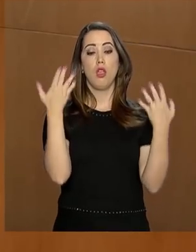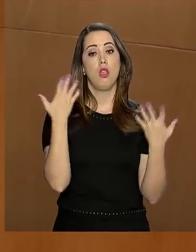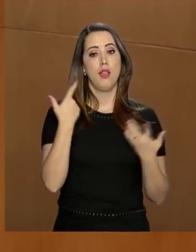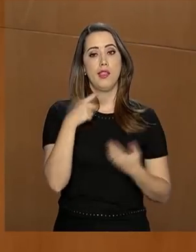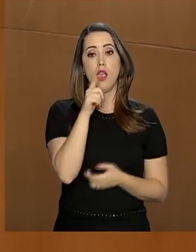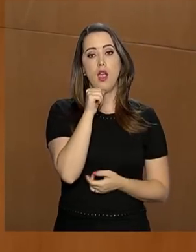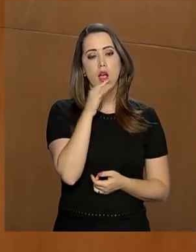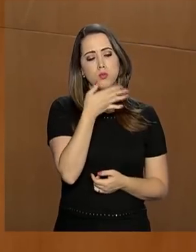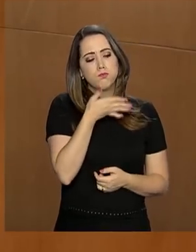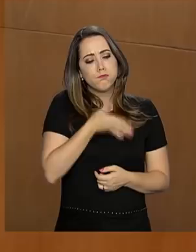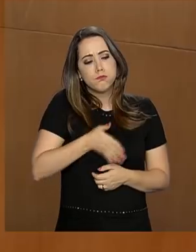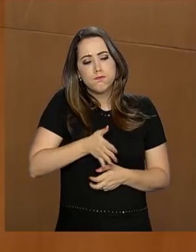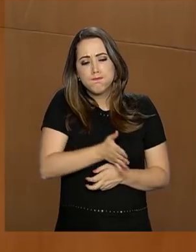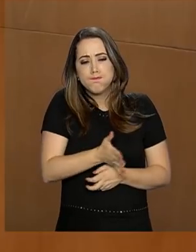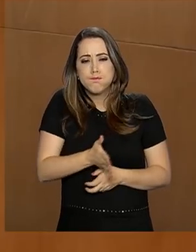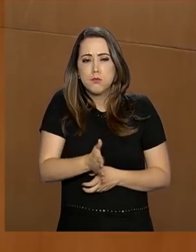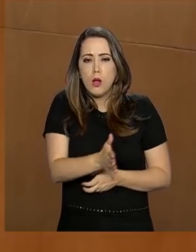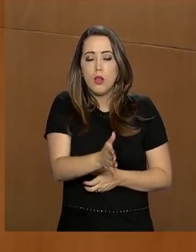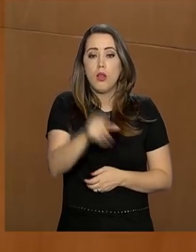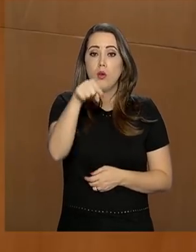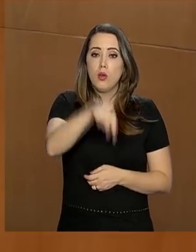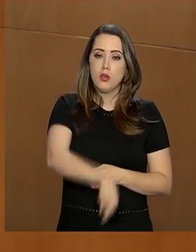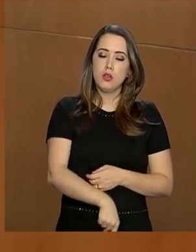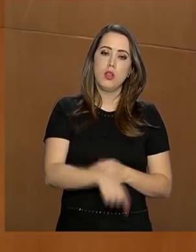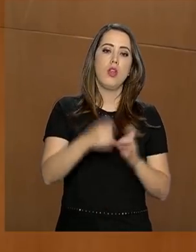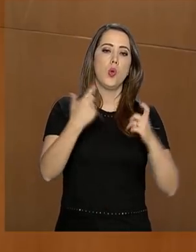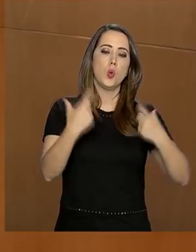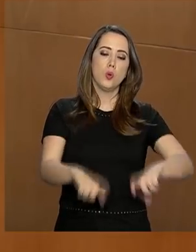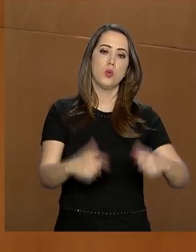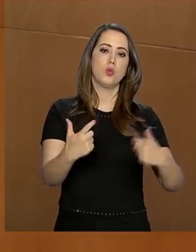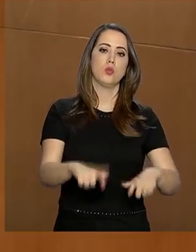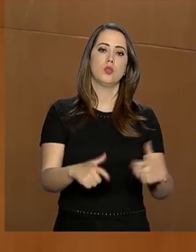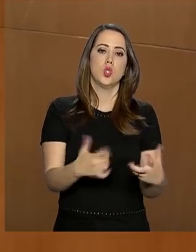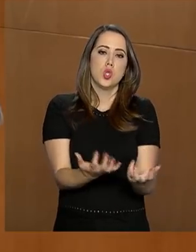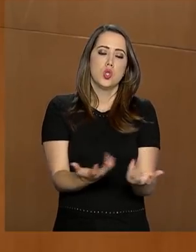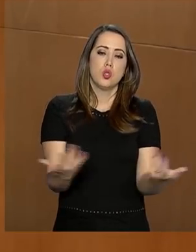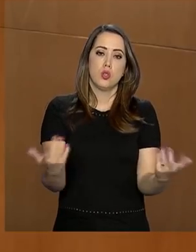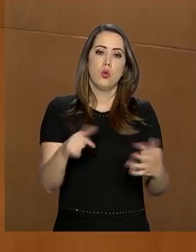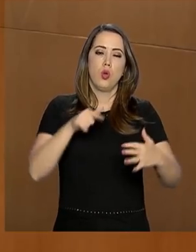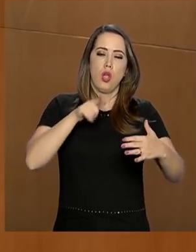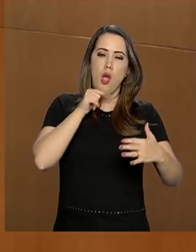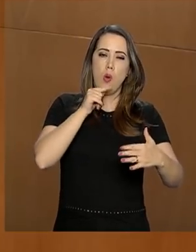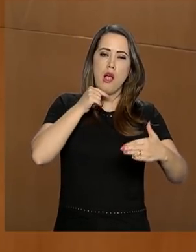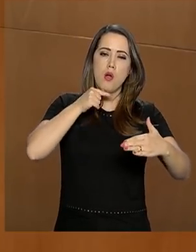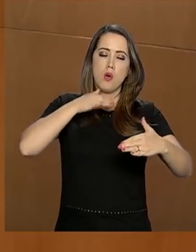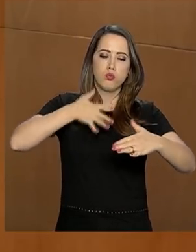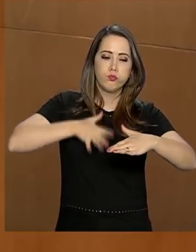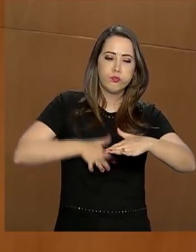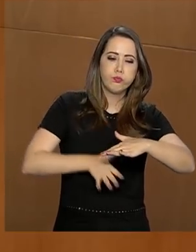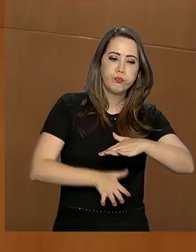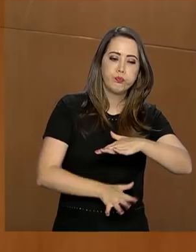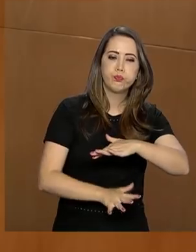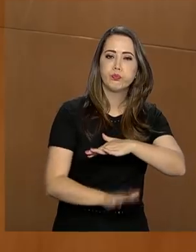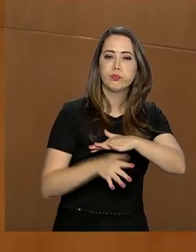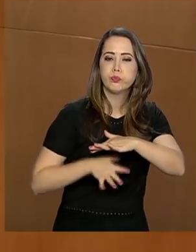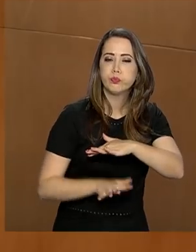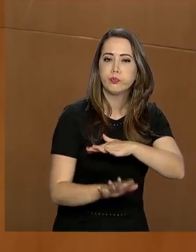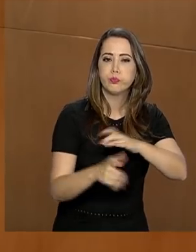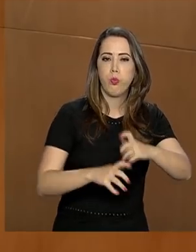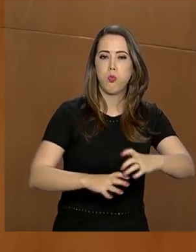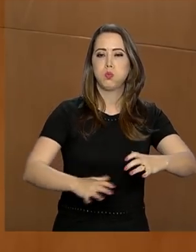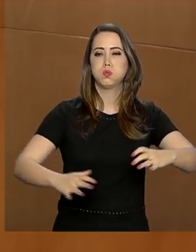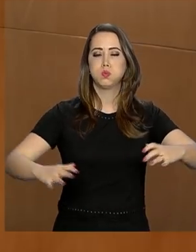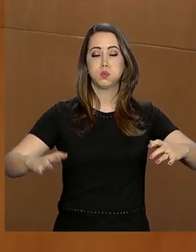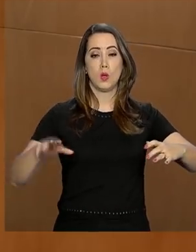água, da água potável do Brasil, está ali. o grande reservatório, um dos grandes reservatórios mundiais,